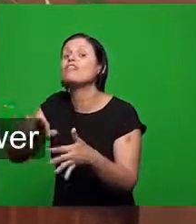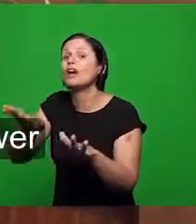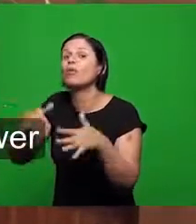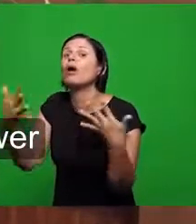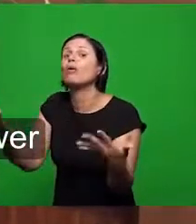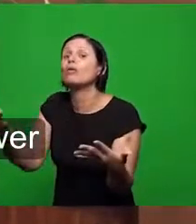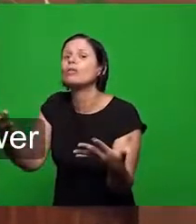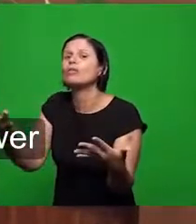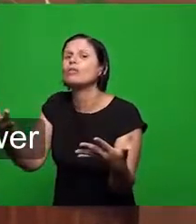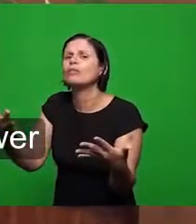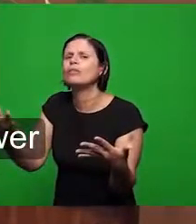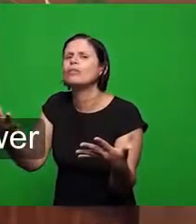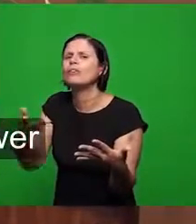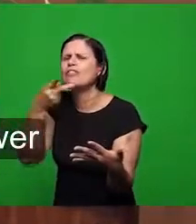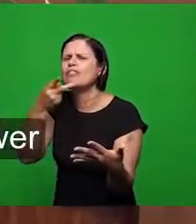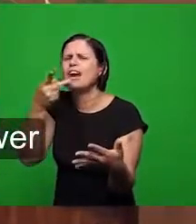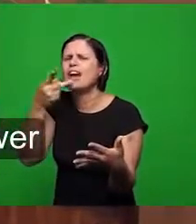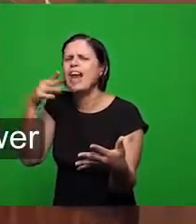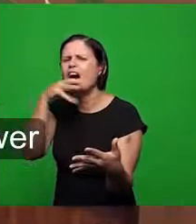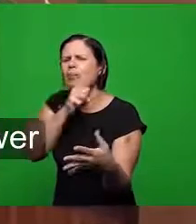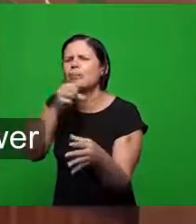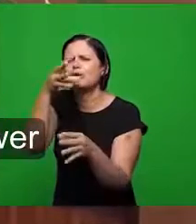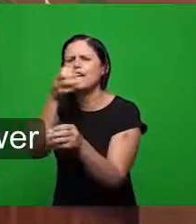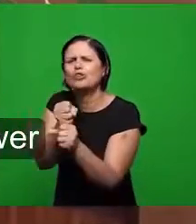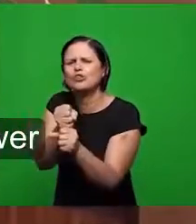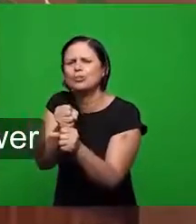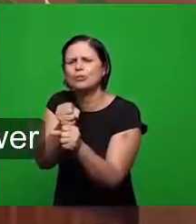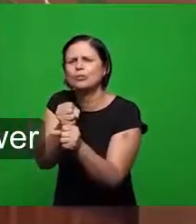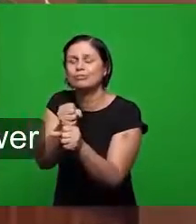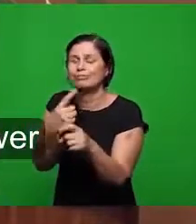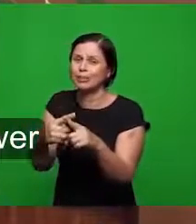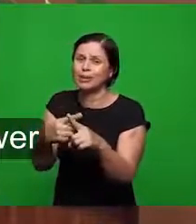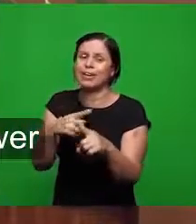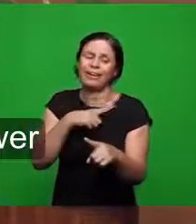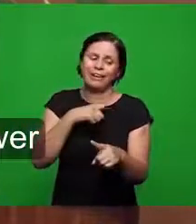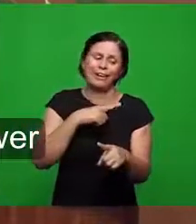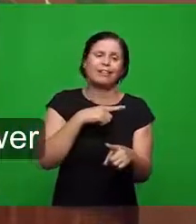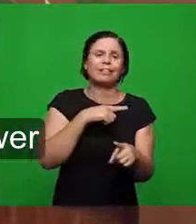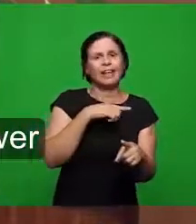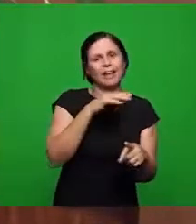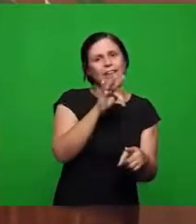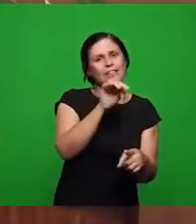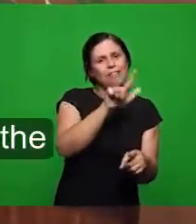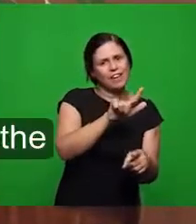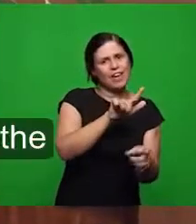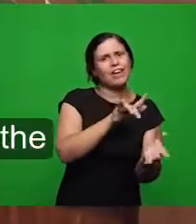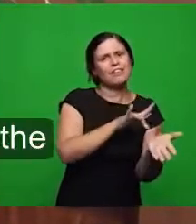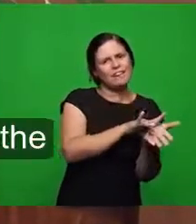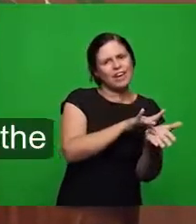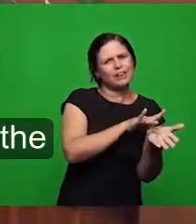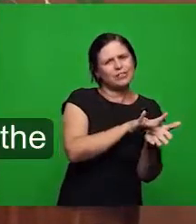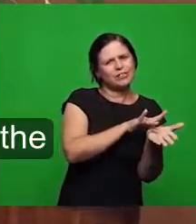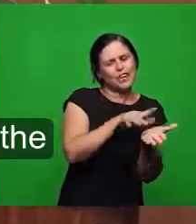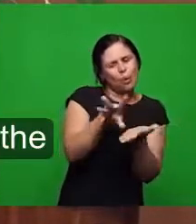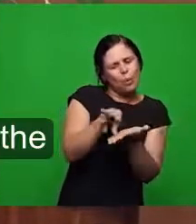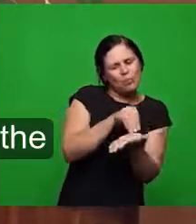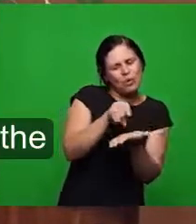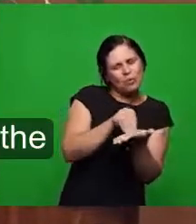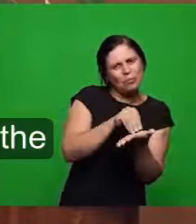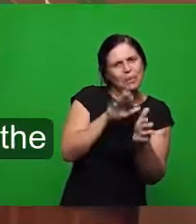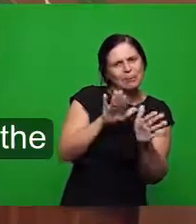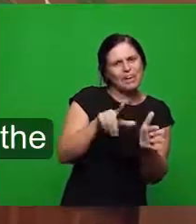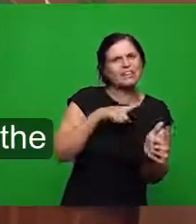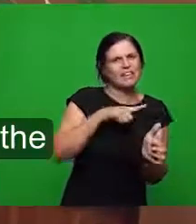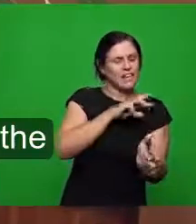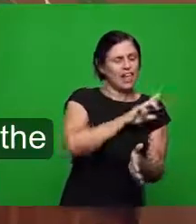existe uma fé genérica é a resposta existe uma